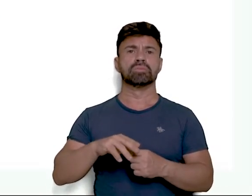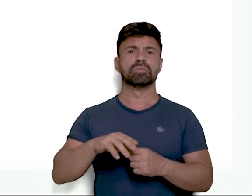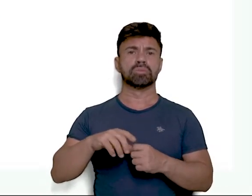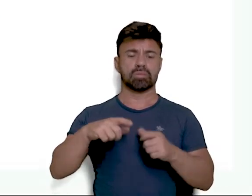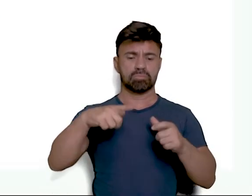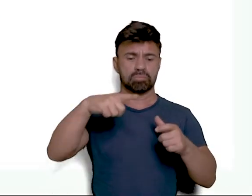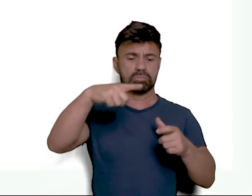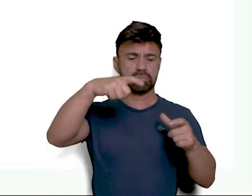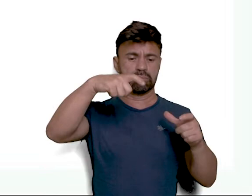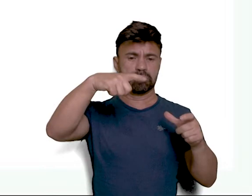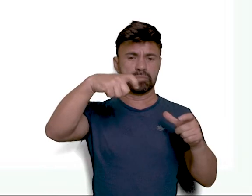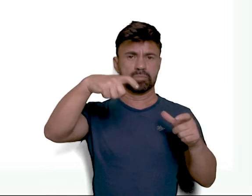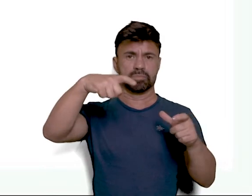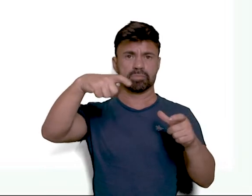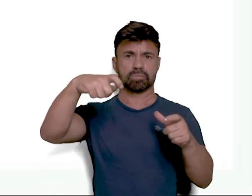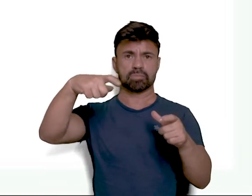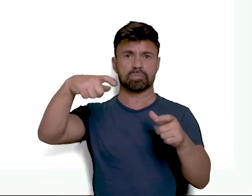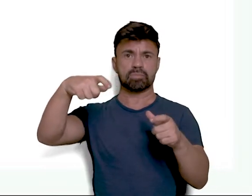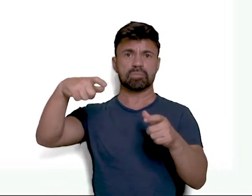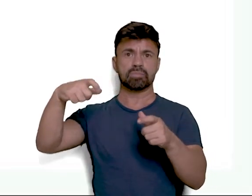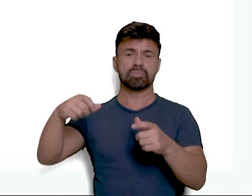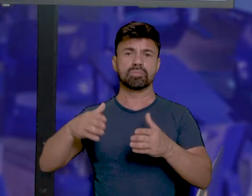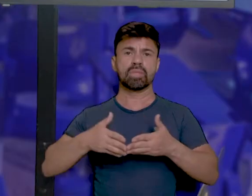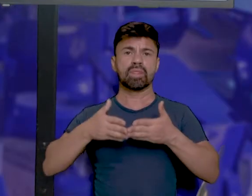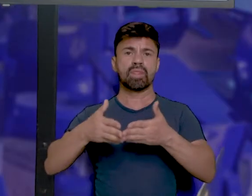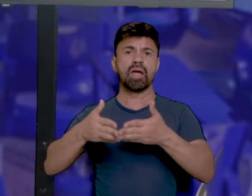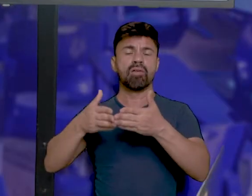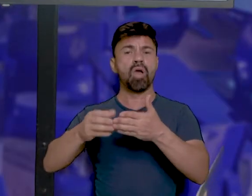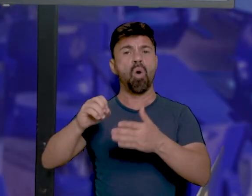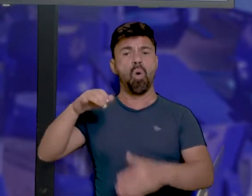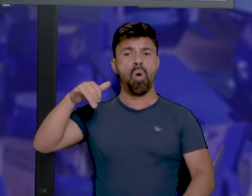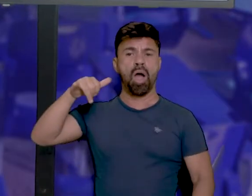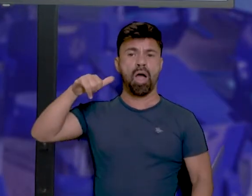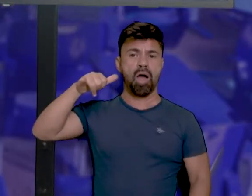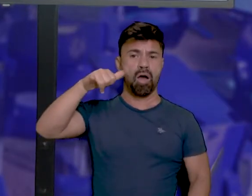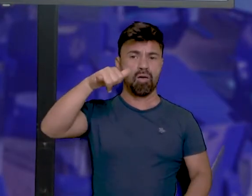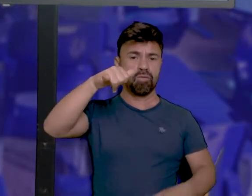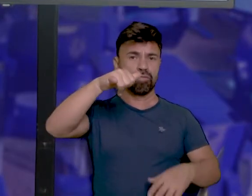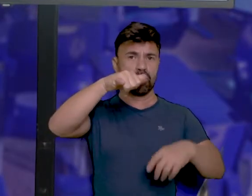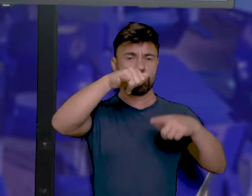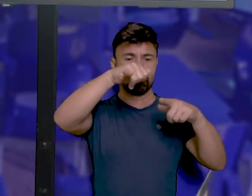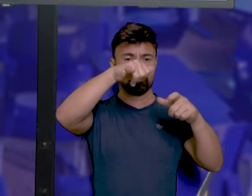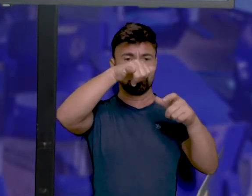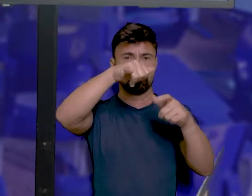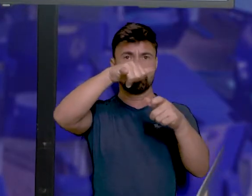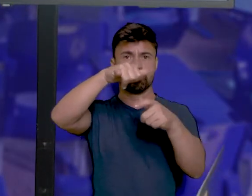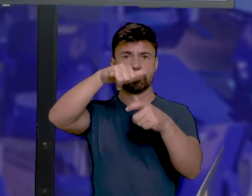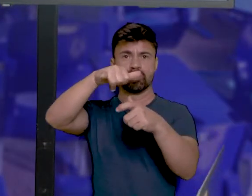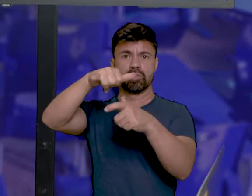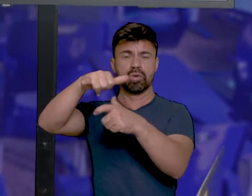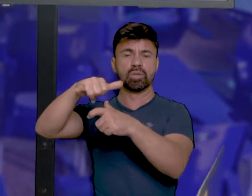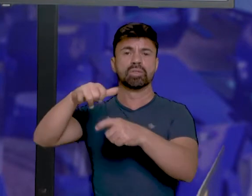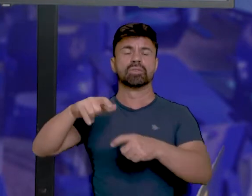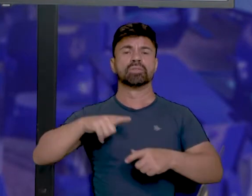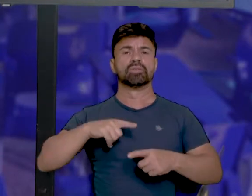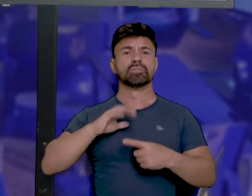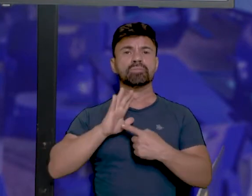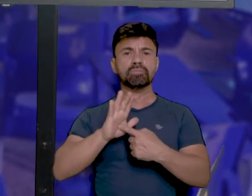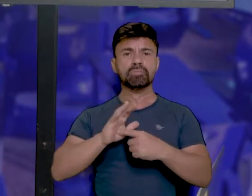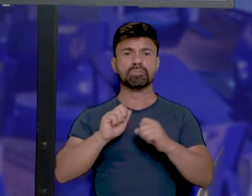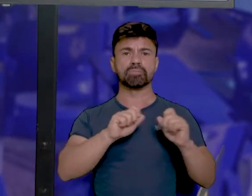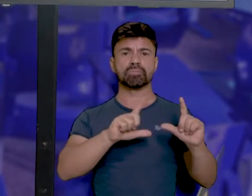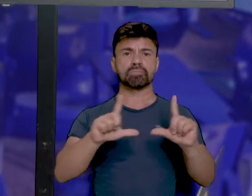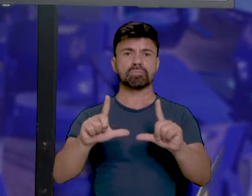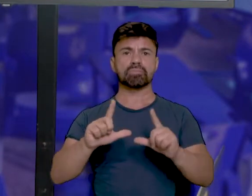sonares dos navios, porta-aviões, e os radares dos aviões são utilizados nesse tipo de projeção.